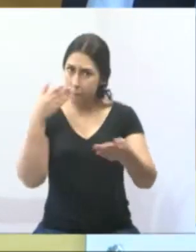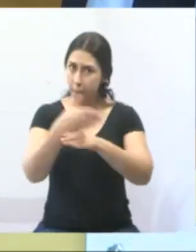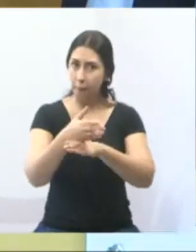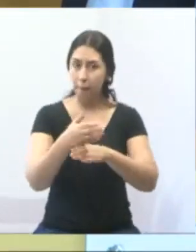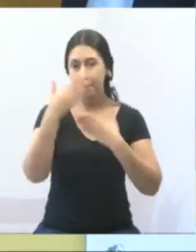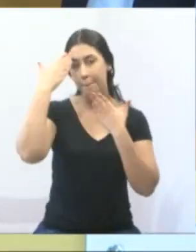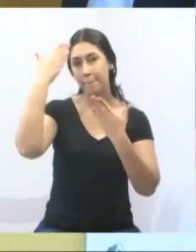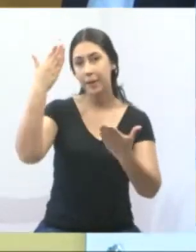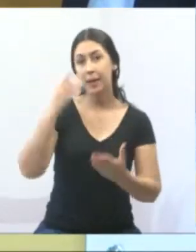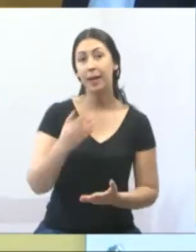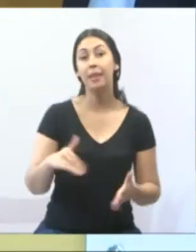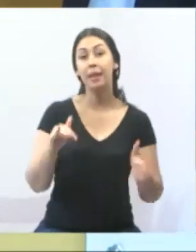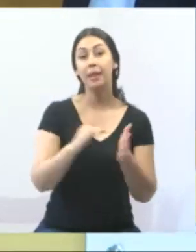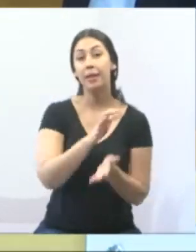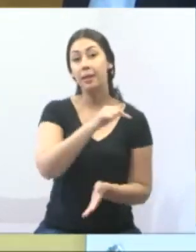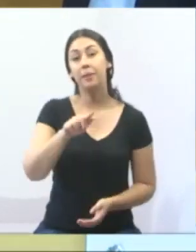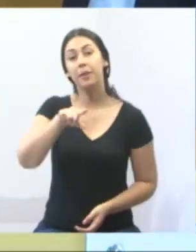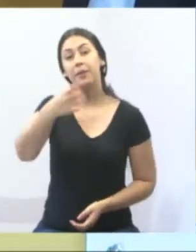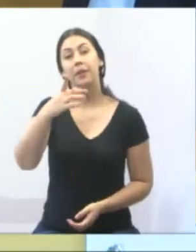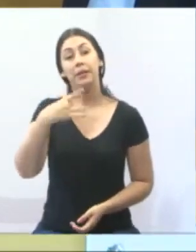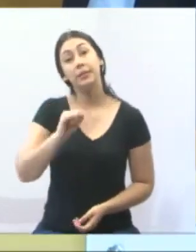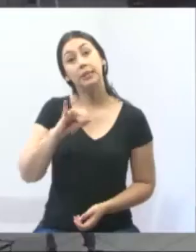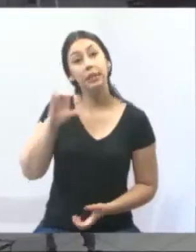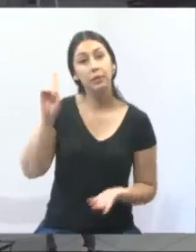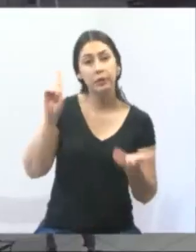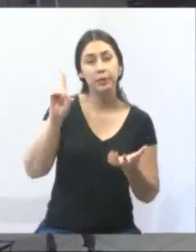obrigado. Até semana que vem, se Deus quiser.